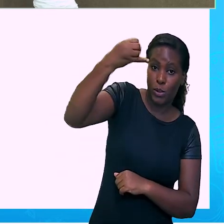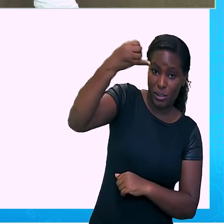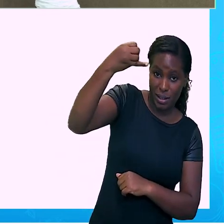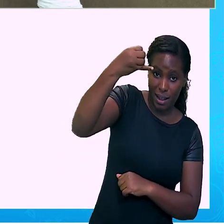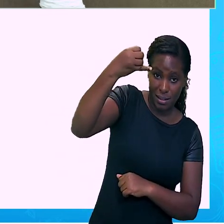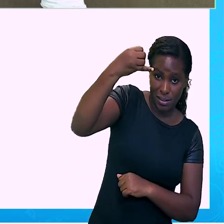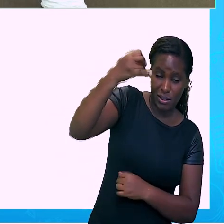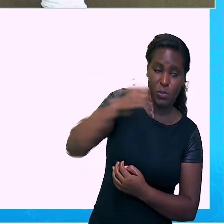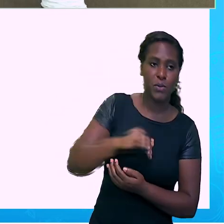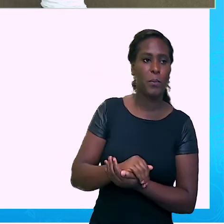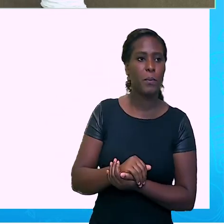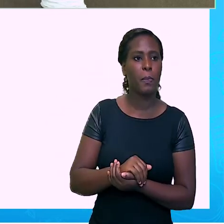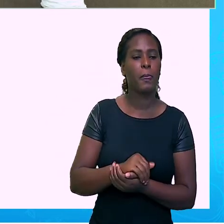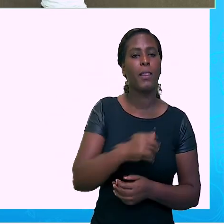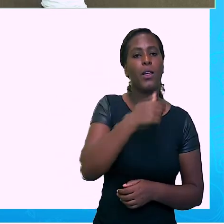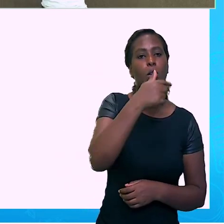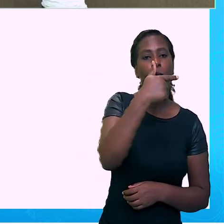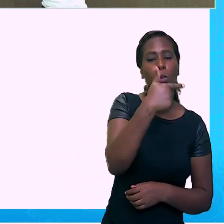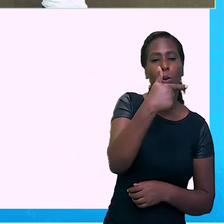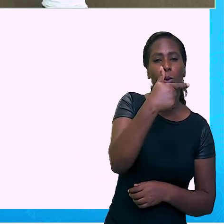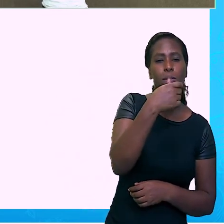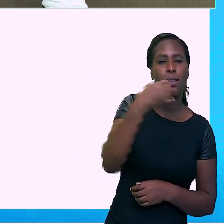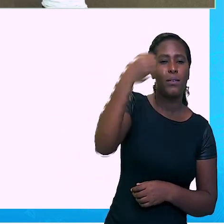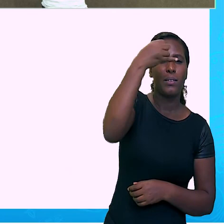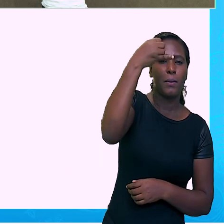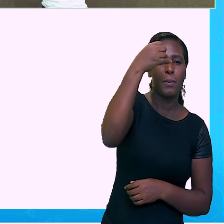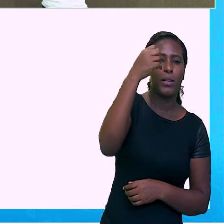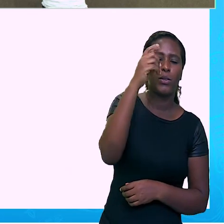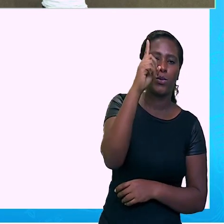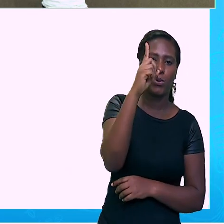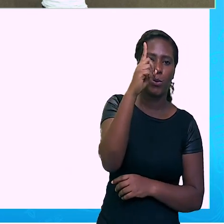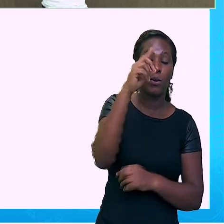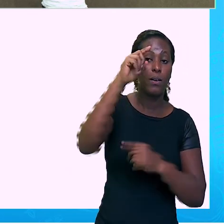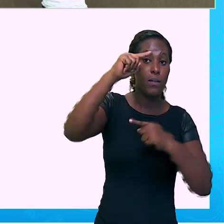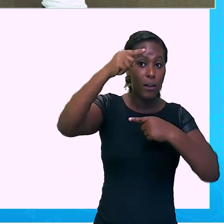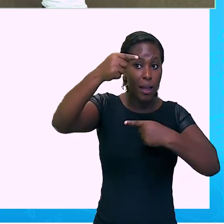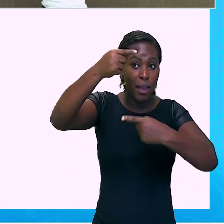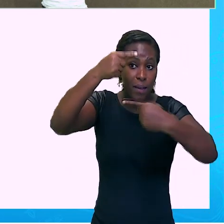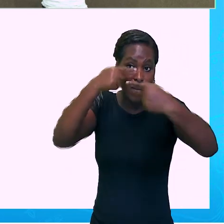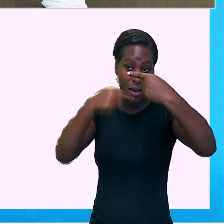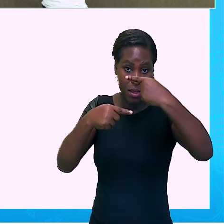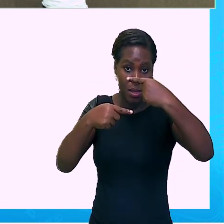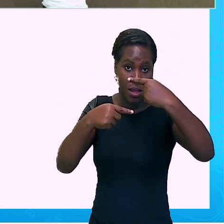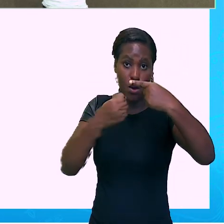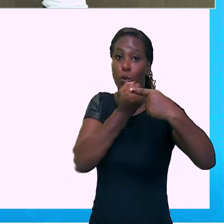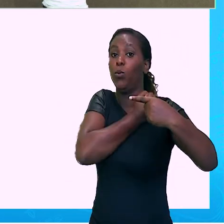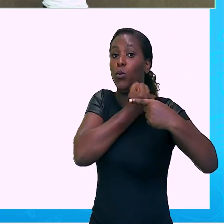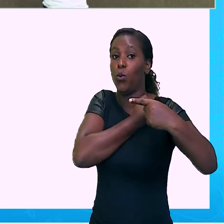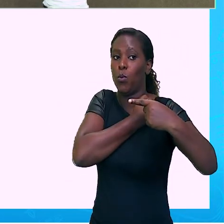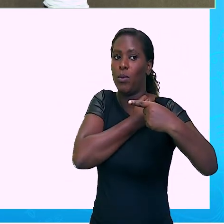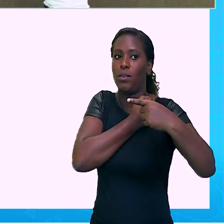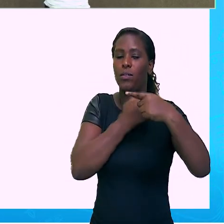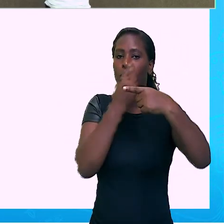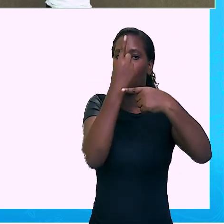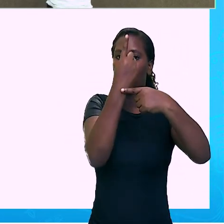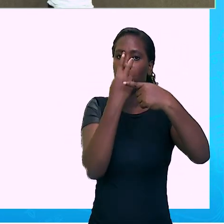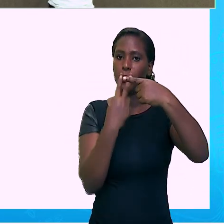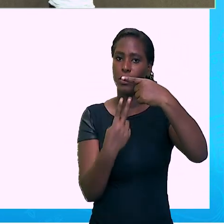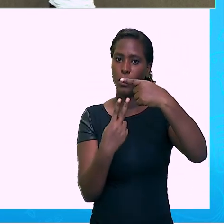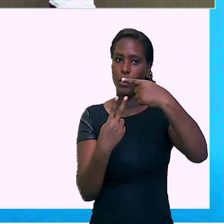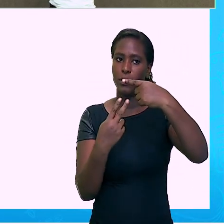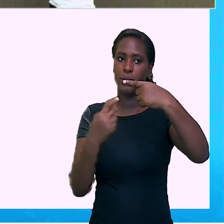elevado a menos 1, eu vou inverter o número. Vai ficar 1 sobre 2 elevado a 1.